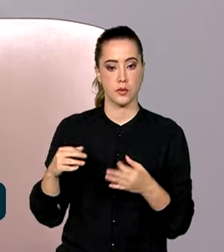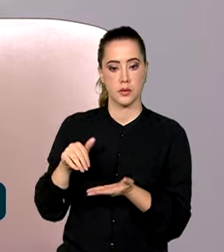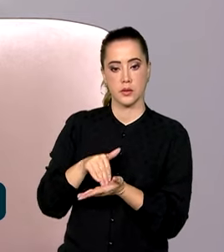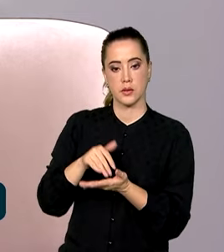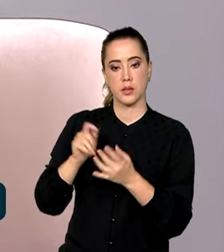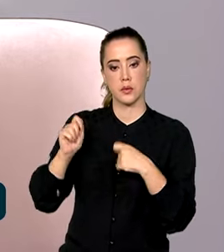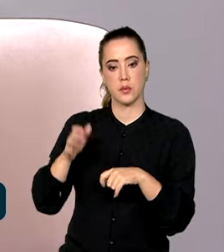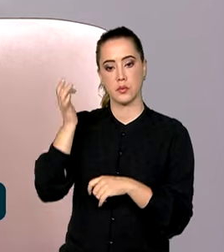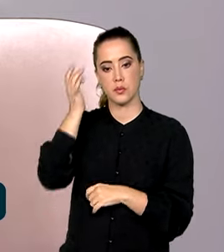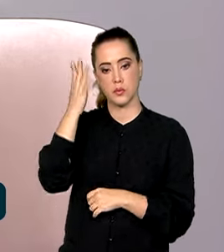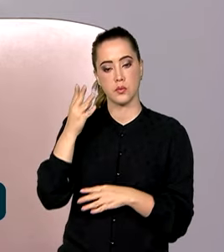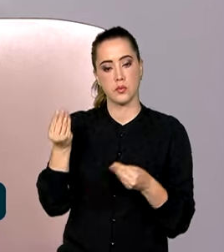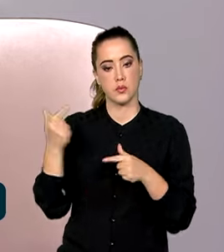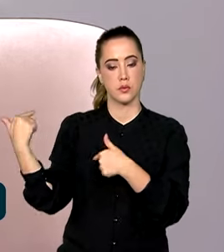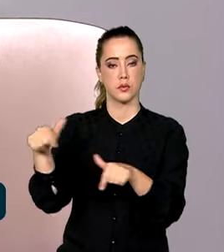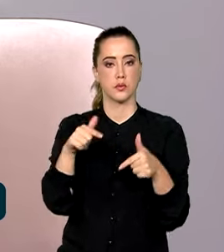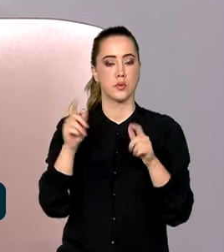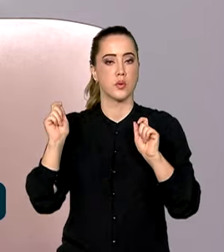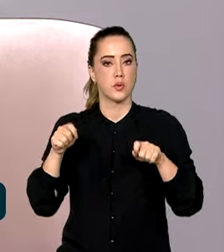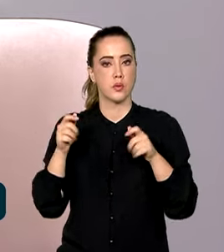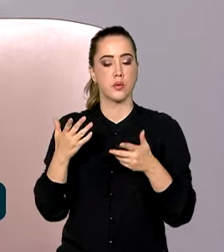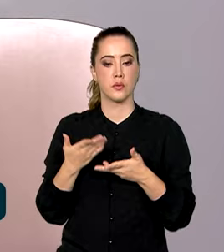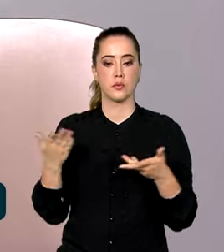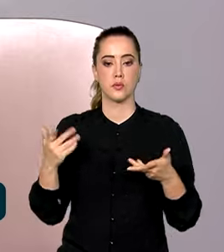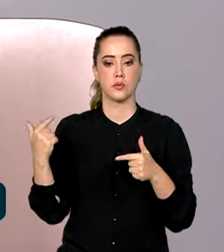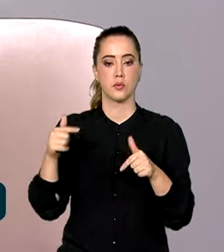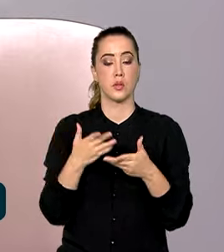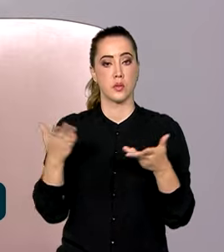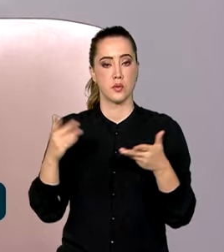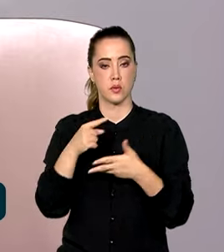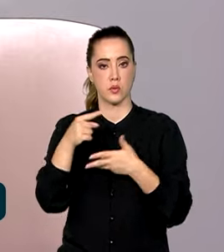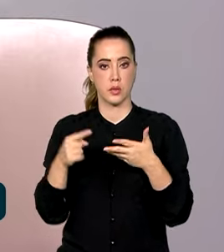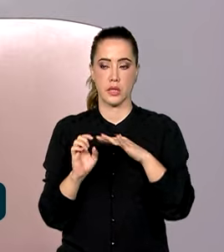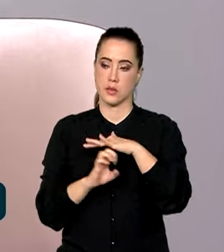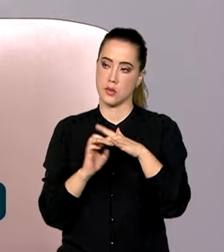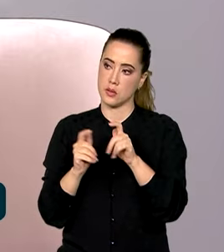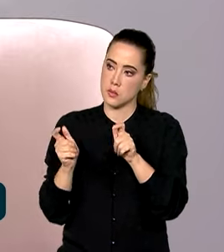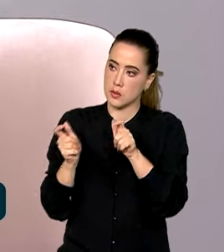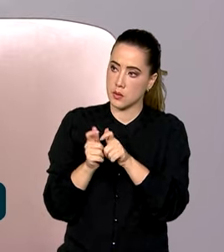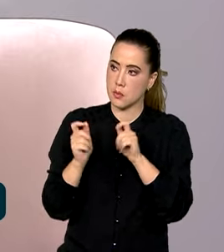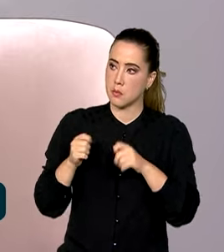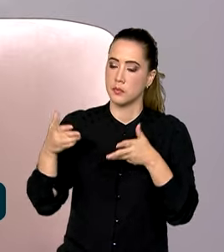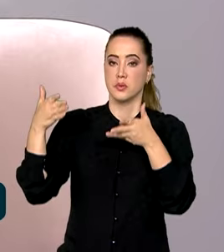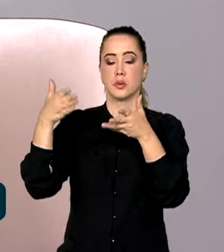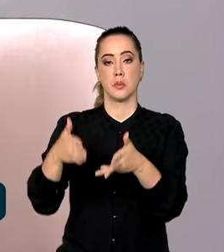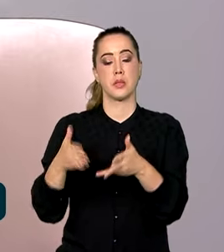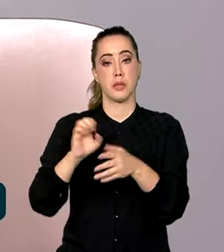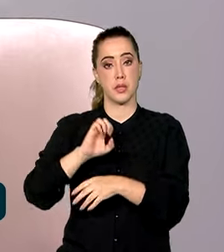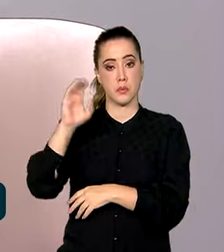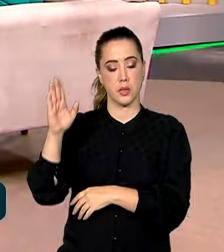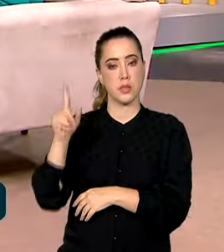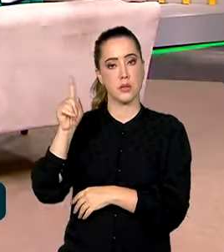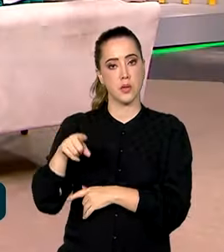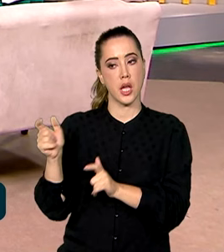pode facilitar, ações que podem facilitar que esses pequenos empresários participem do comércio externo também